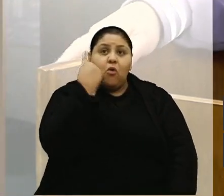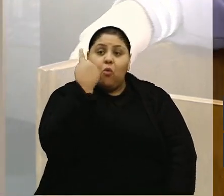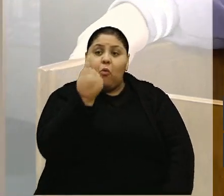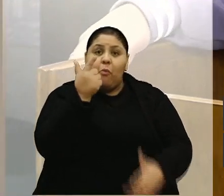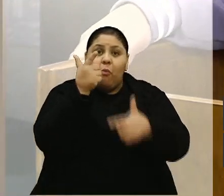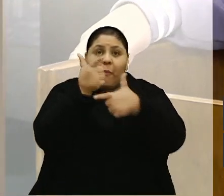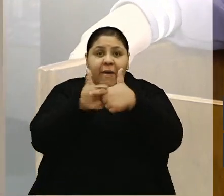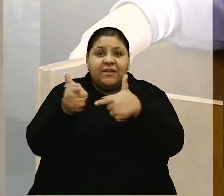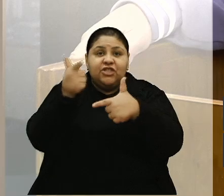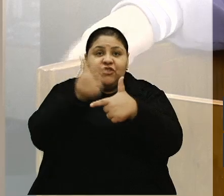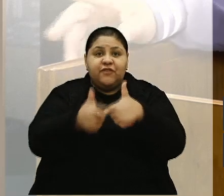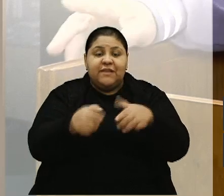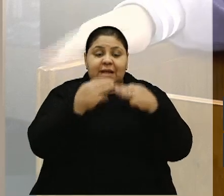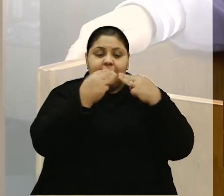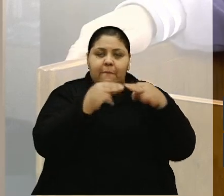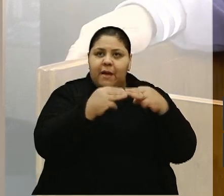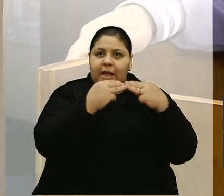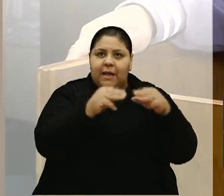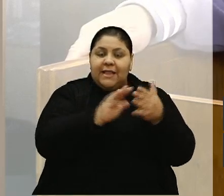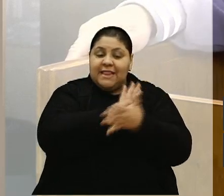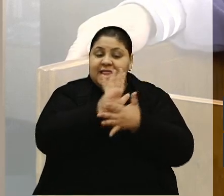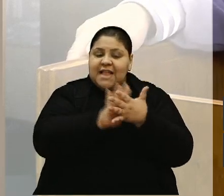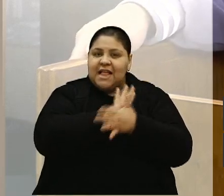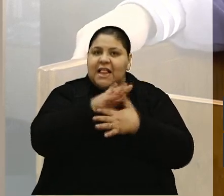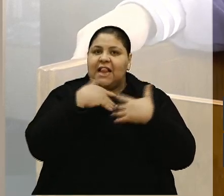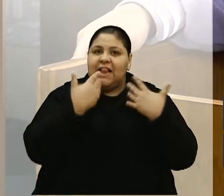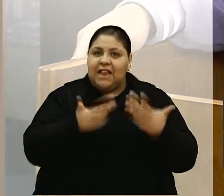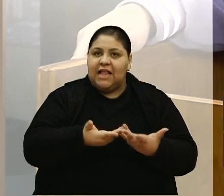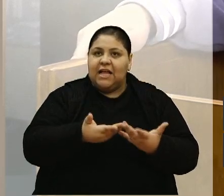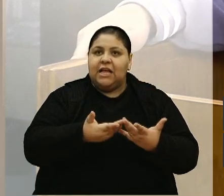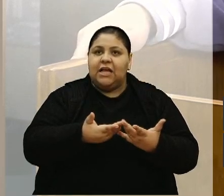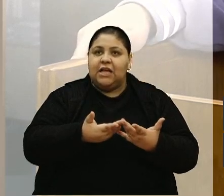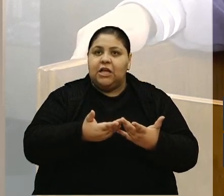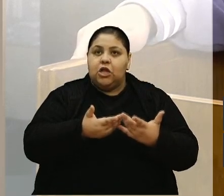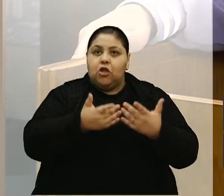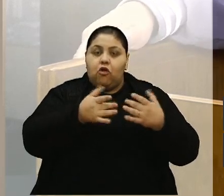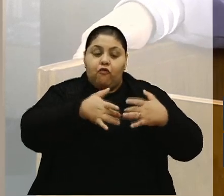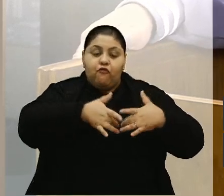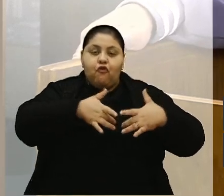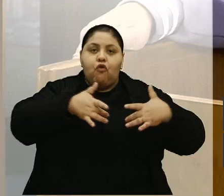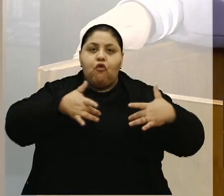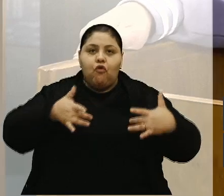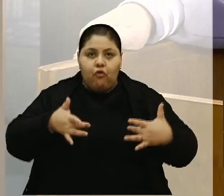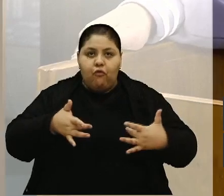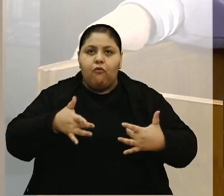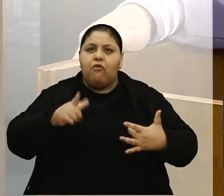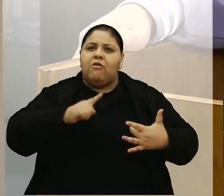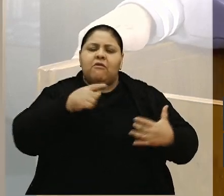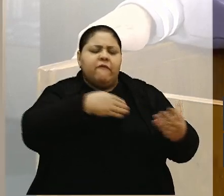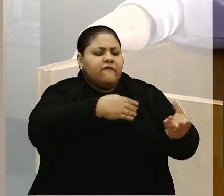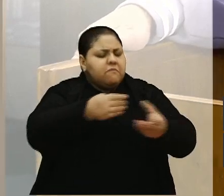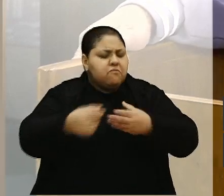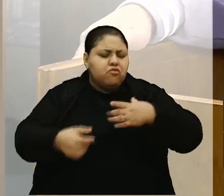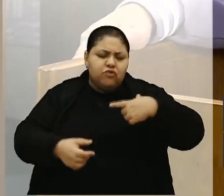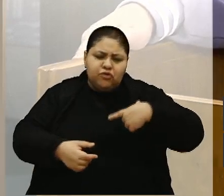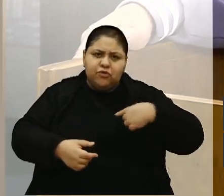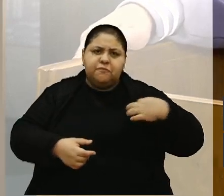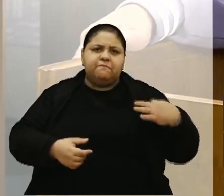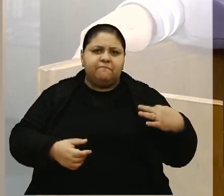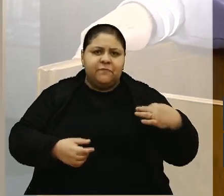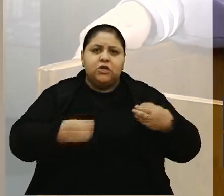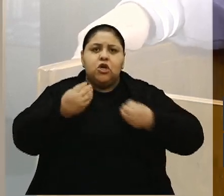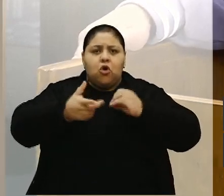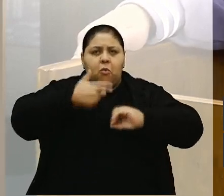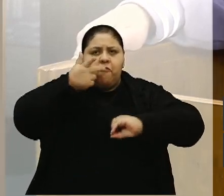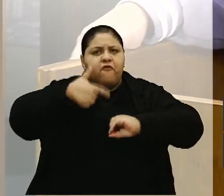sequer da máquina dele. Nenhuma. Voluntariamente, ali se oferecendo. Teve muitos voluntários, gente. Como eu falei